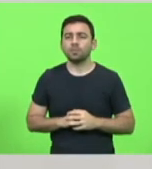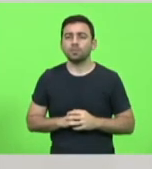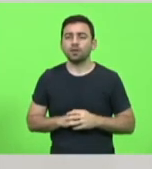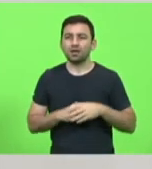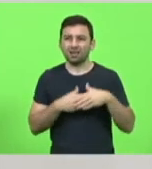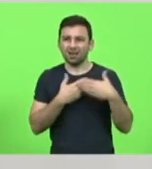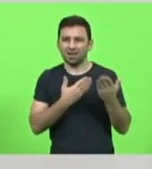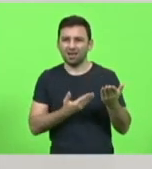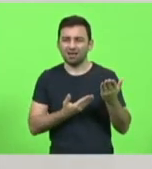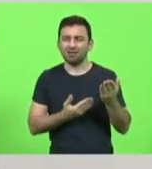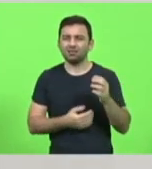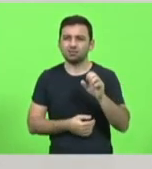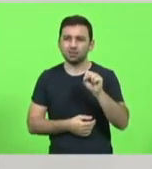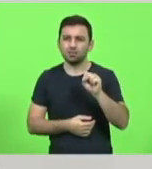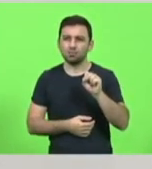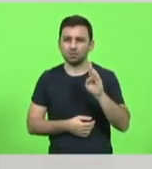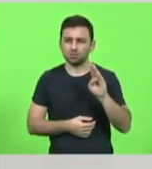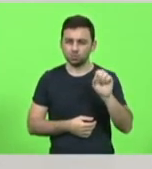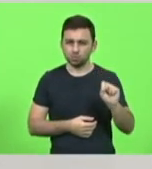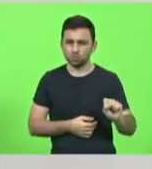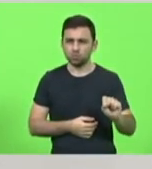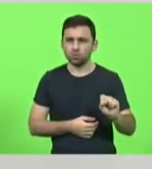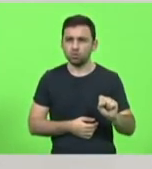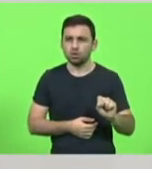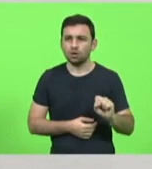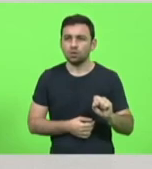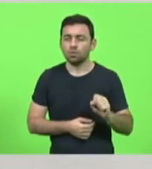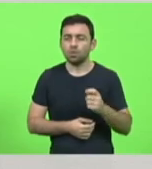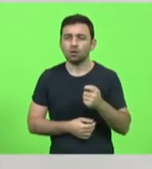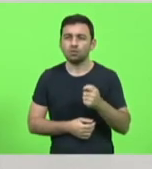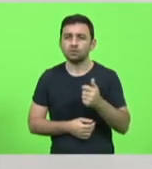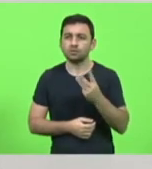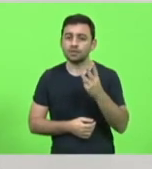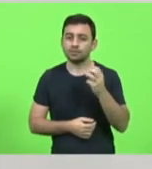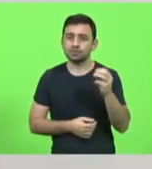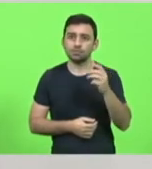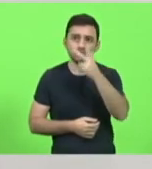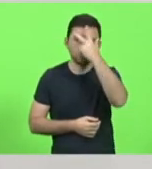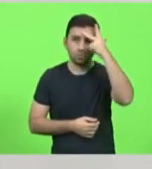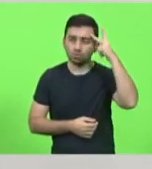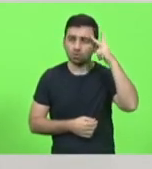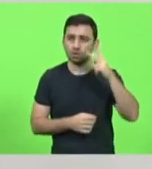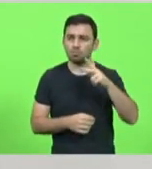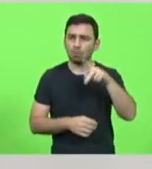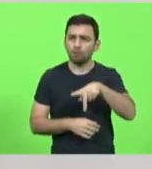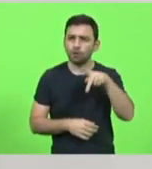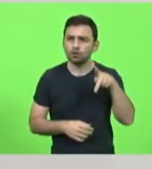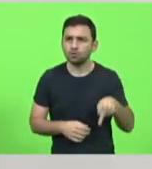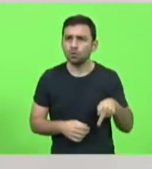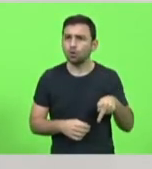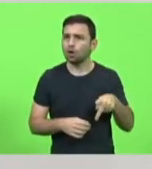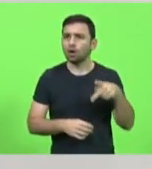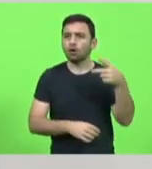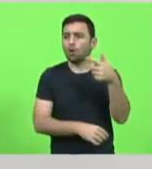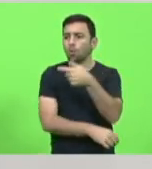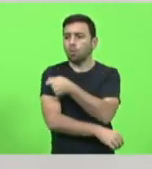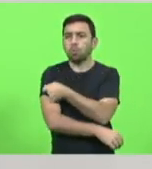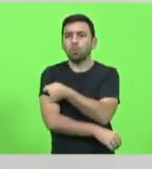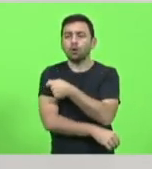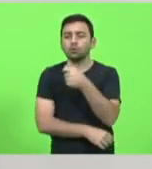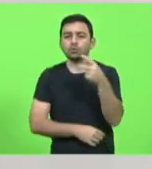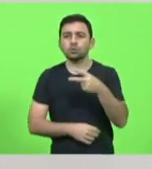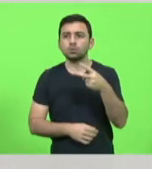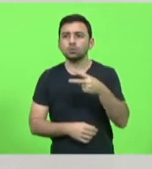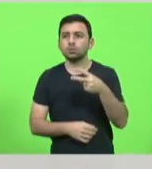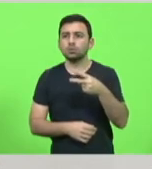quase 300 pessoas e ainda professores não foram tomar a segunda dose no final de